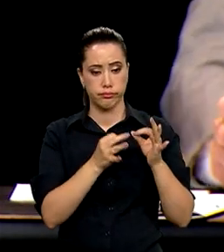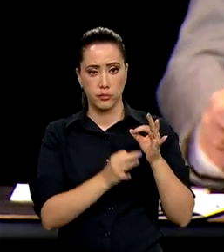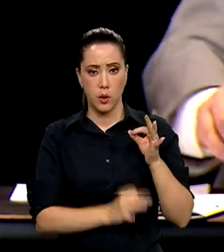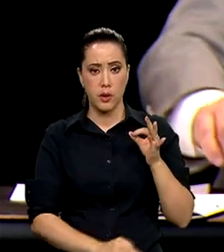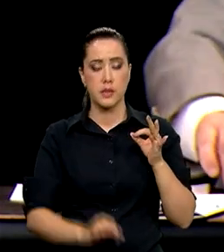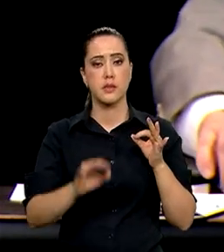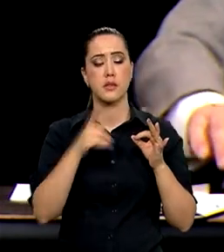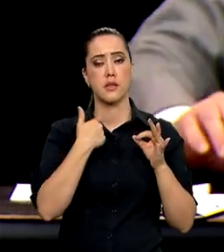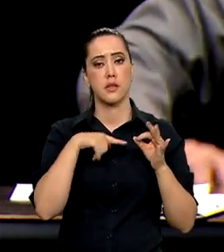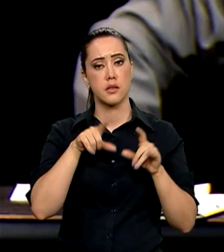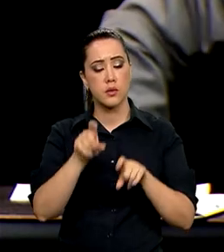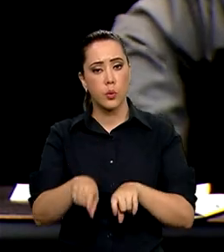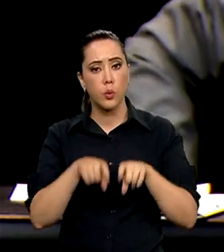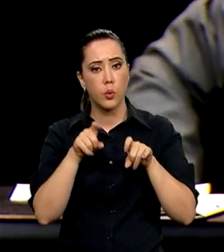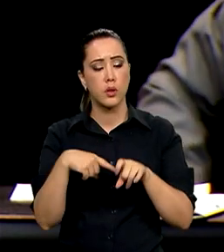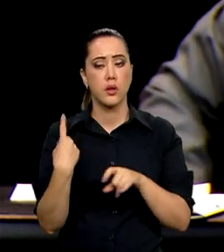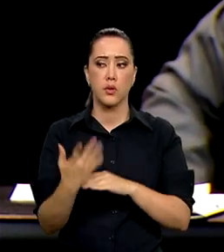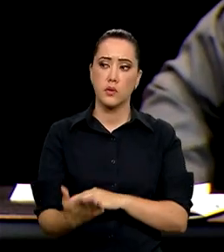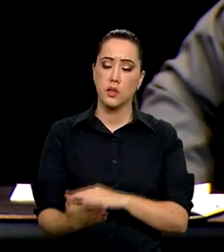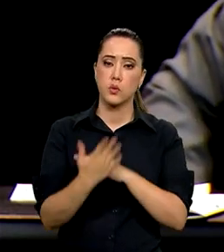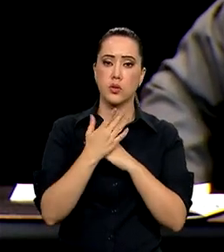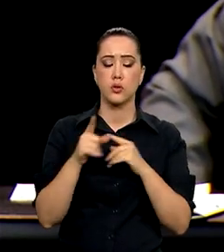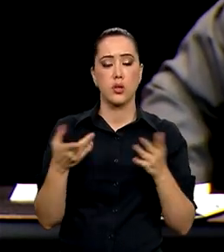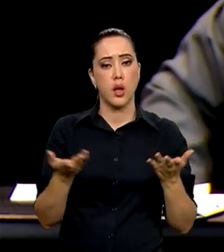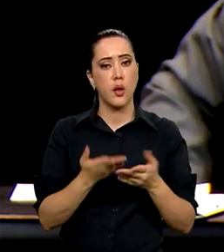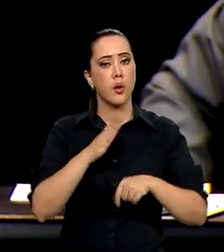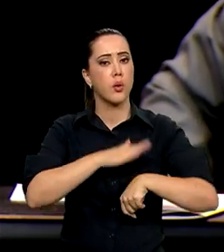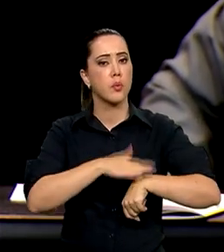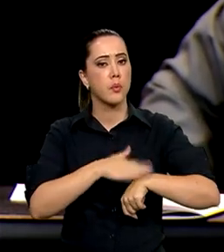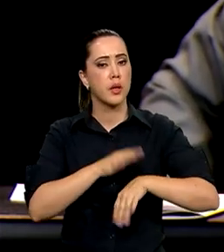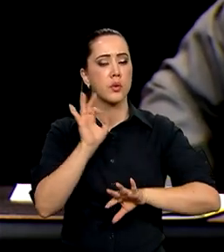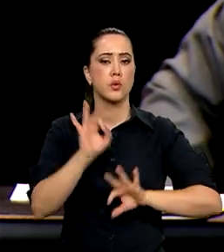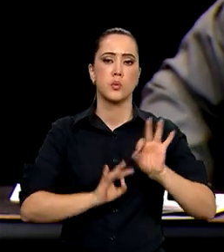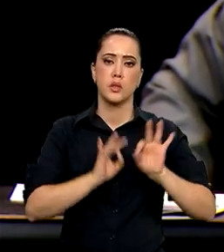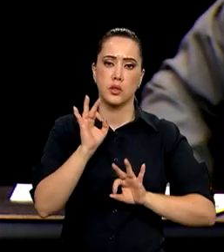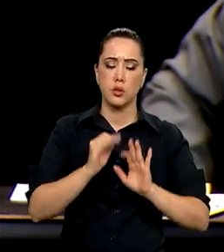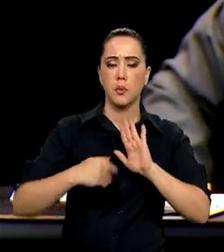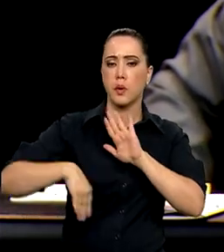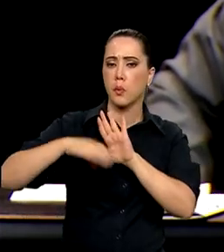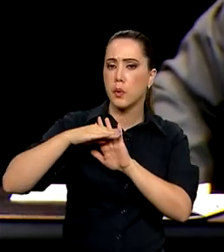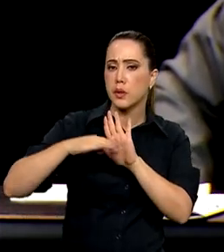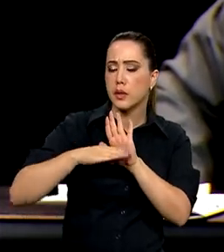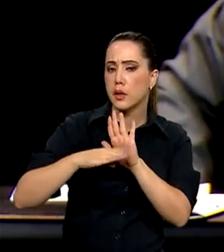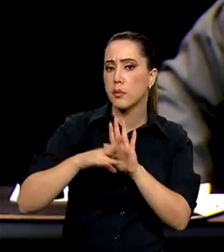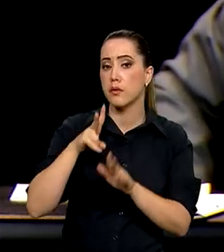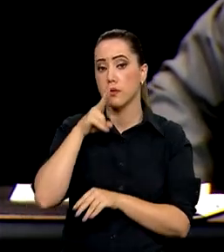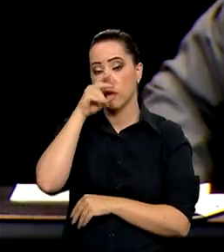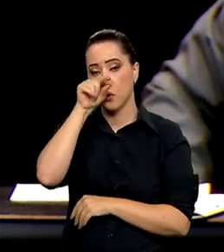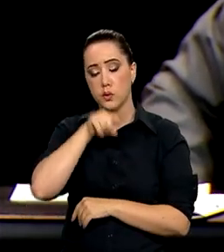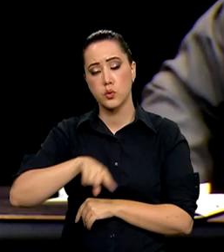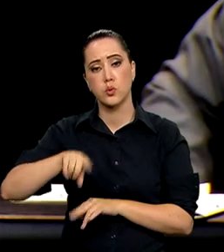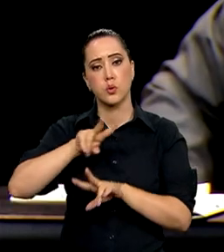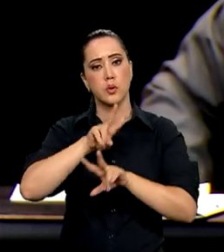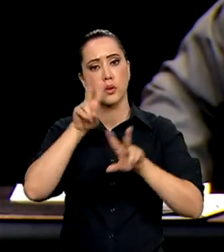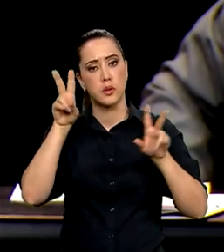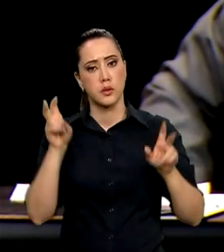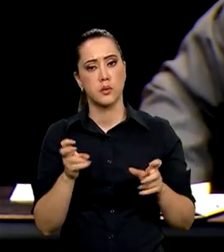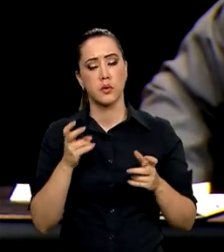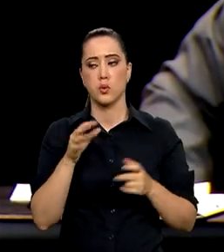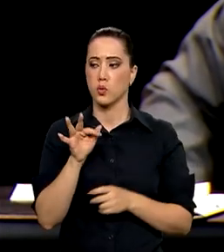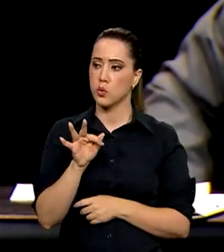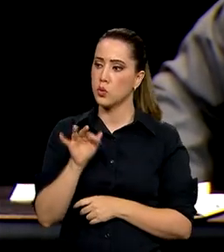rural, que vai nos ajudar. E nós estamos agora desenhando um programa muito forte com a